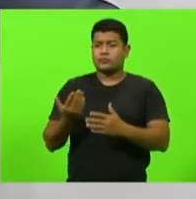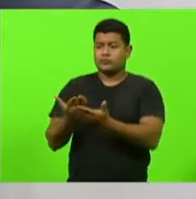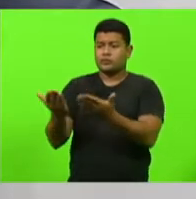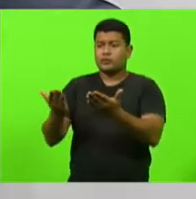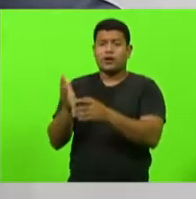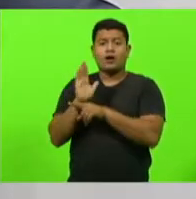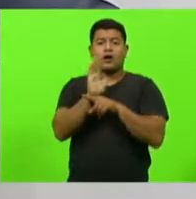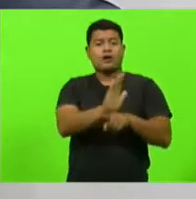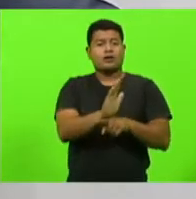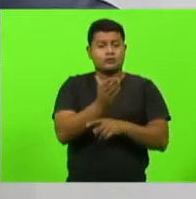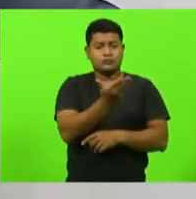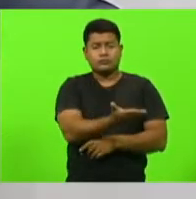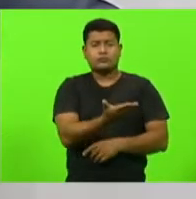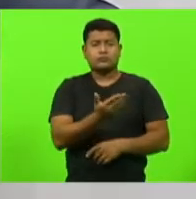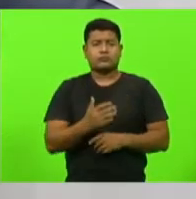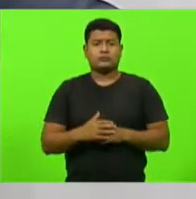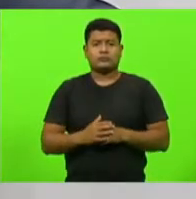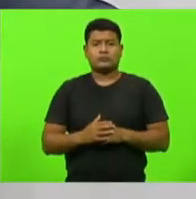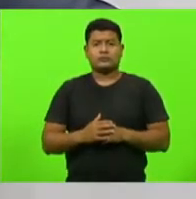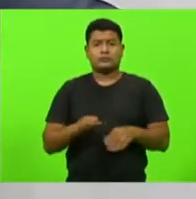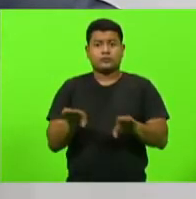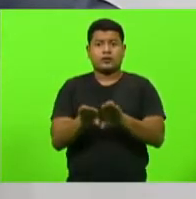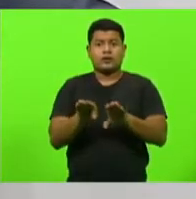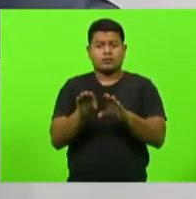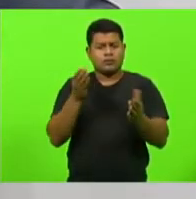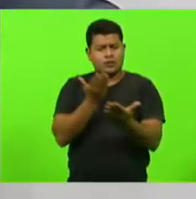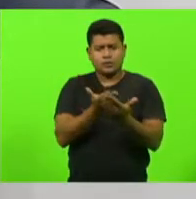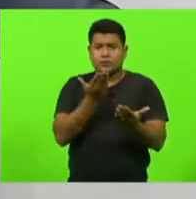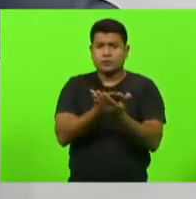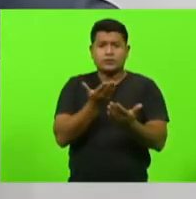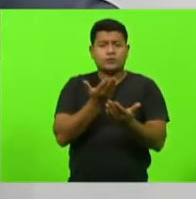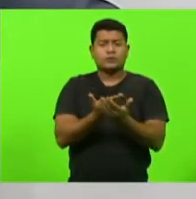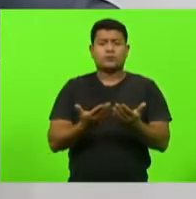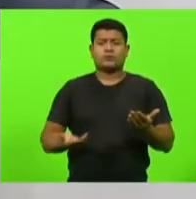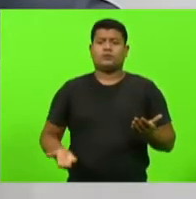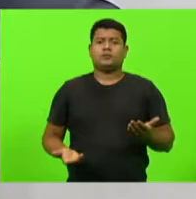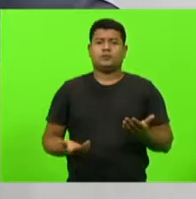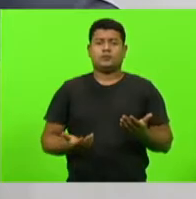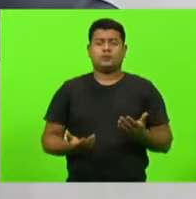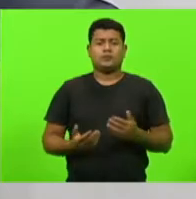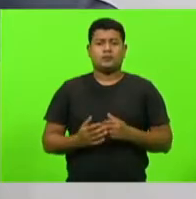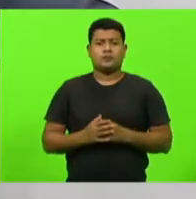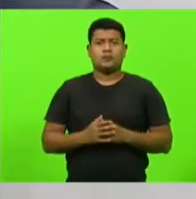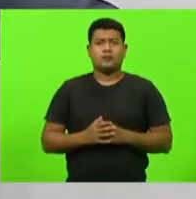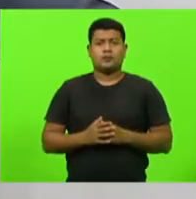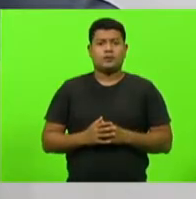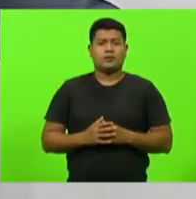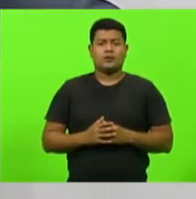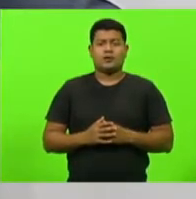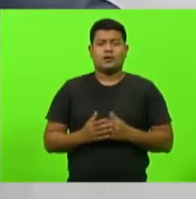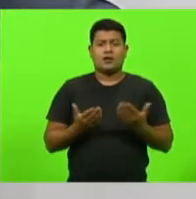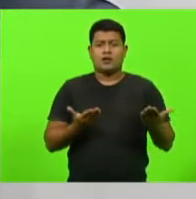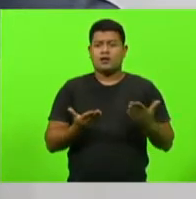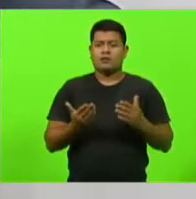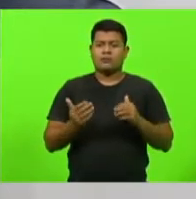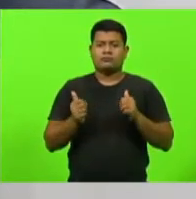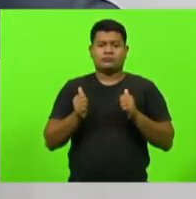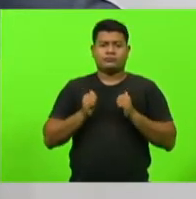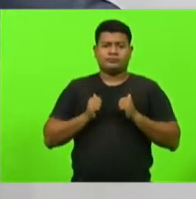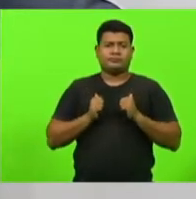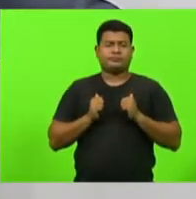busquem a sua independência intelectual, estude, não se deixem enredar por um